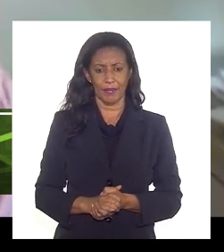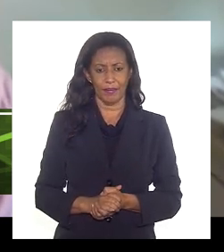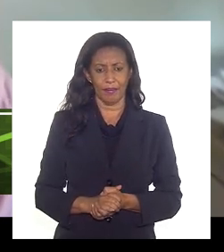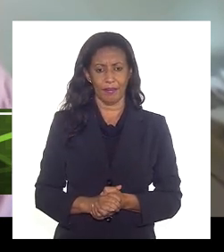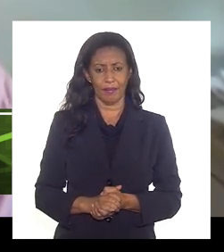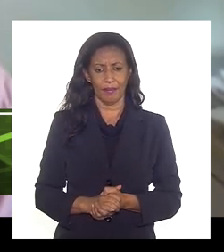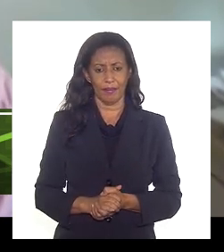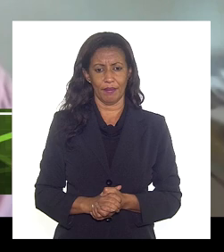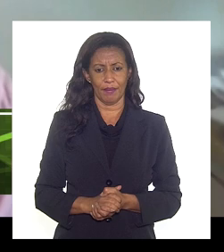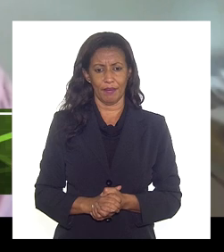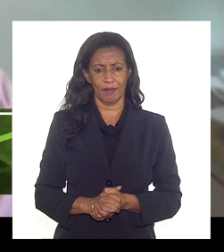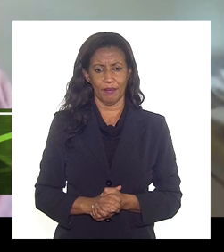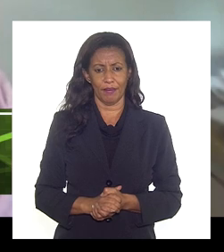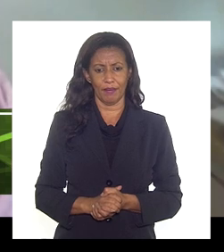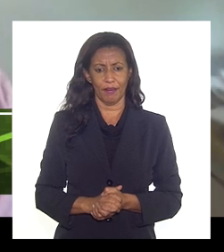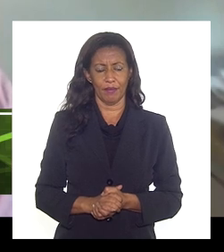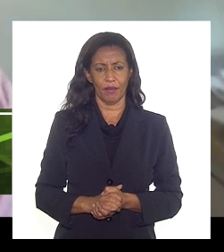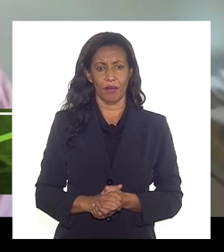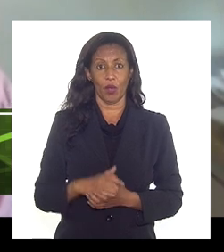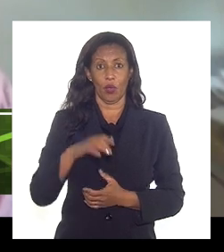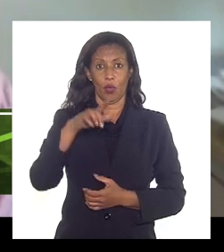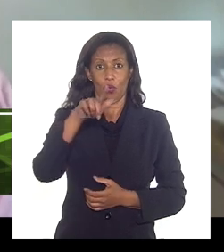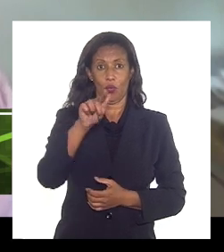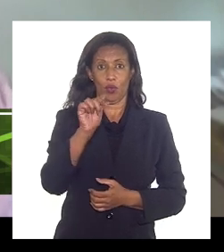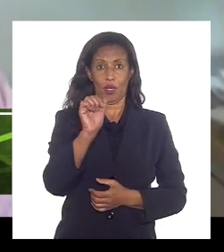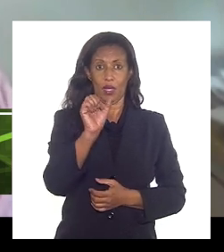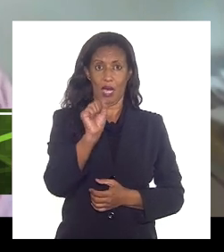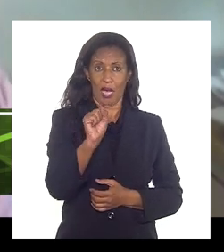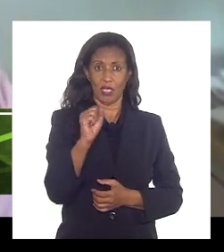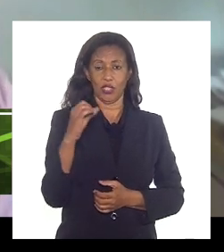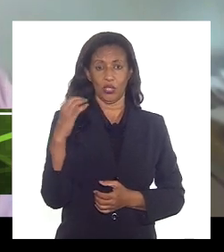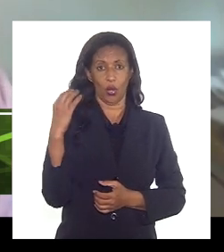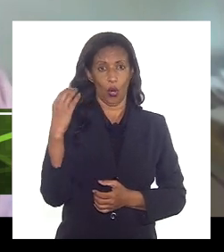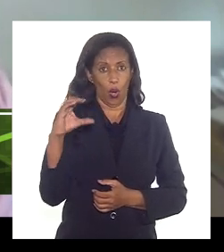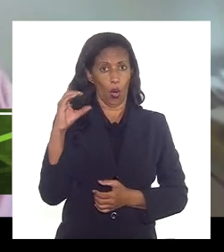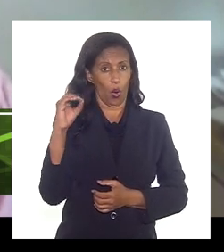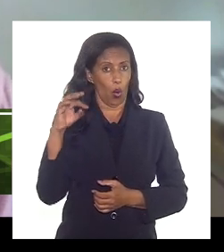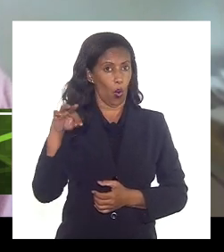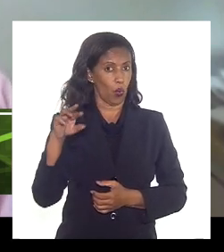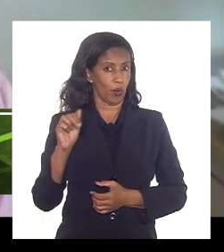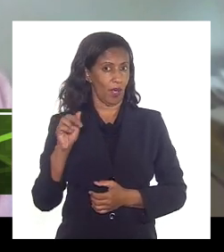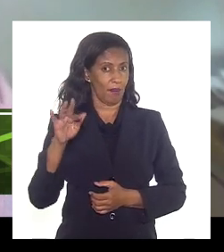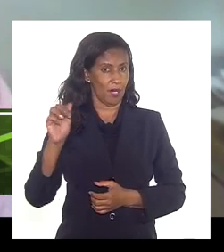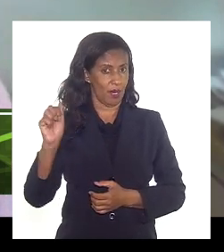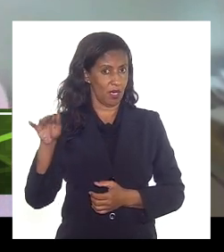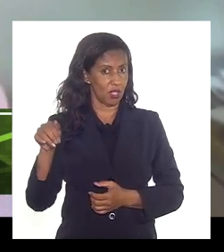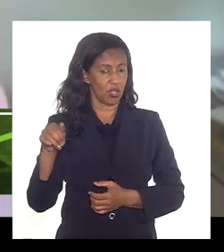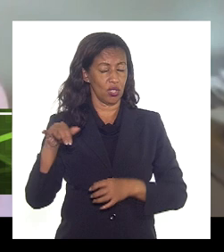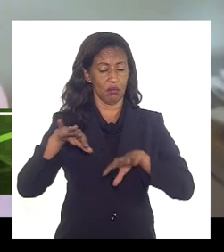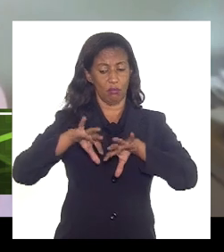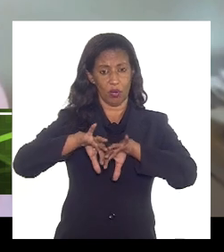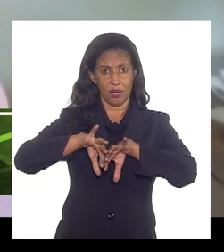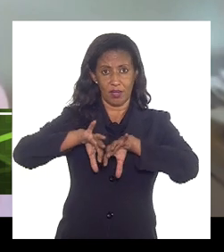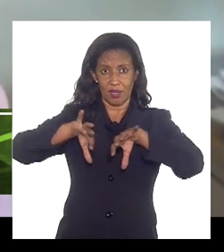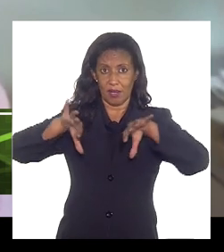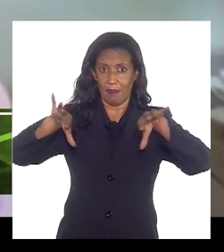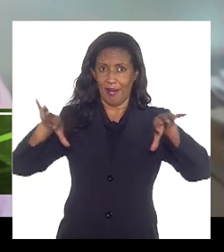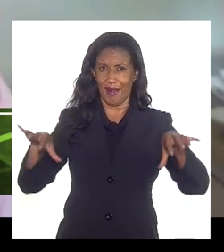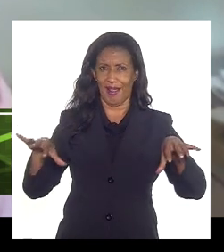os gases contaminantes podem ser separados do gás natural